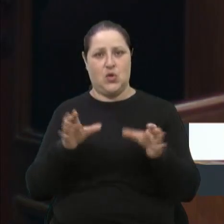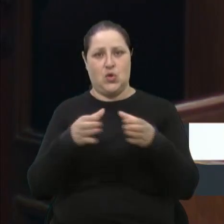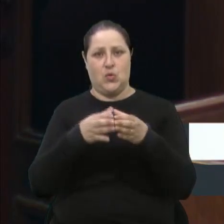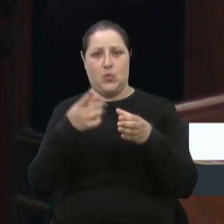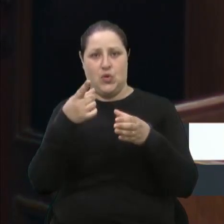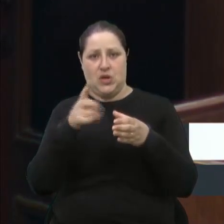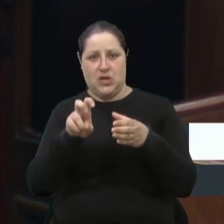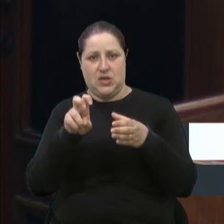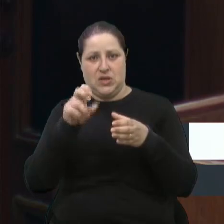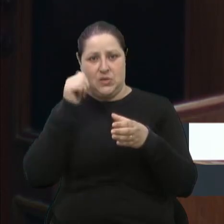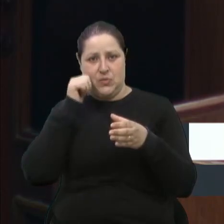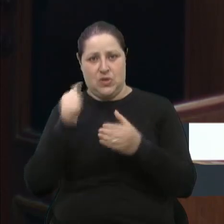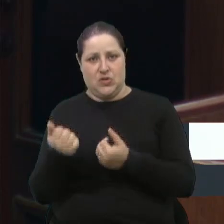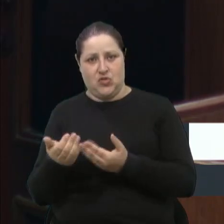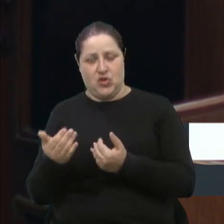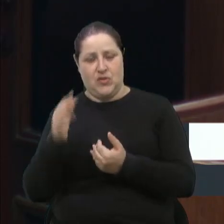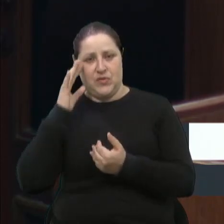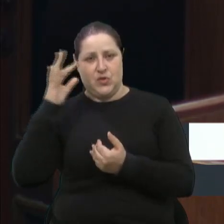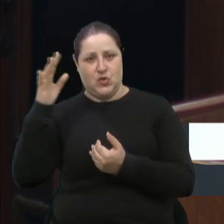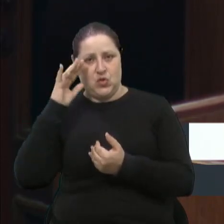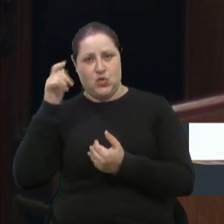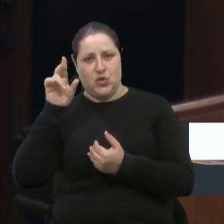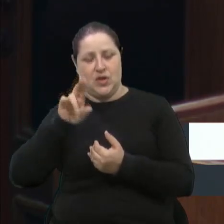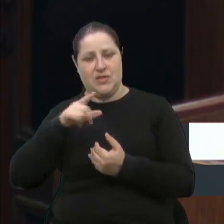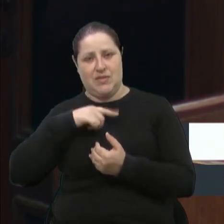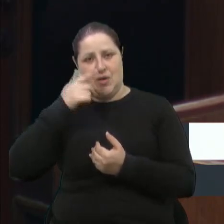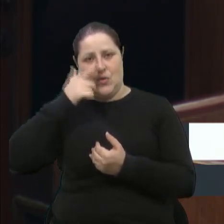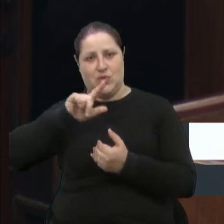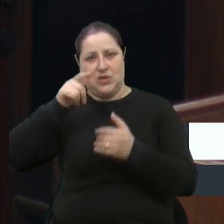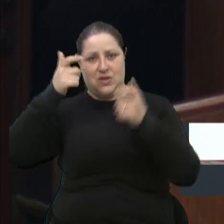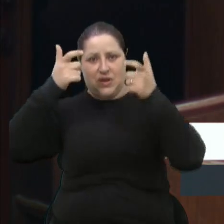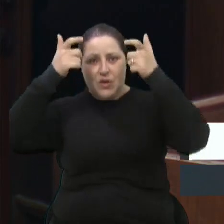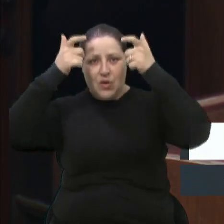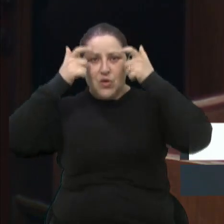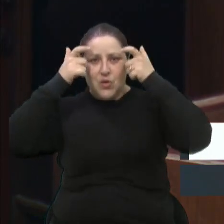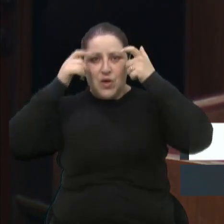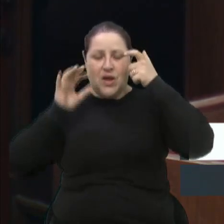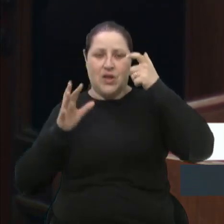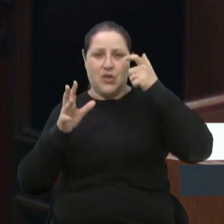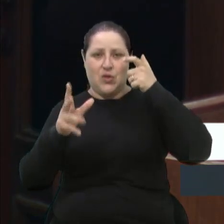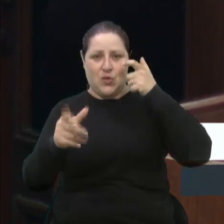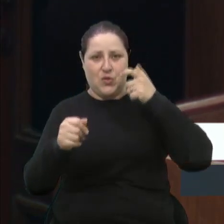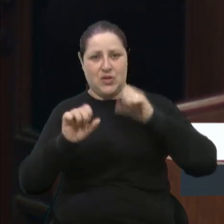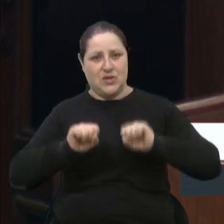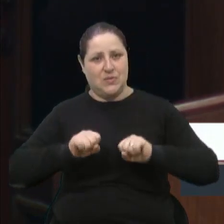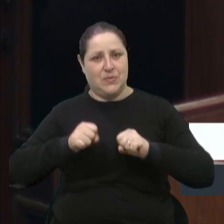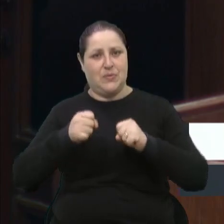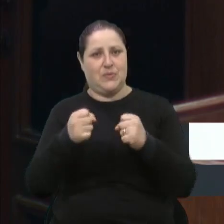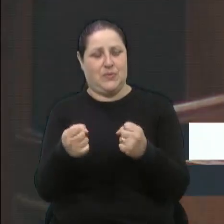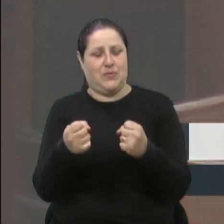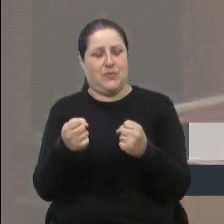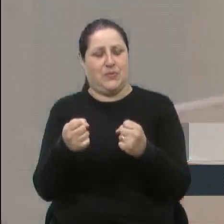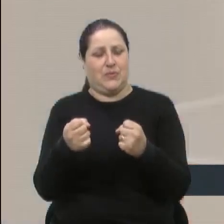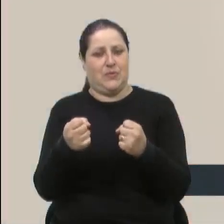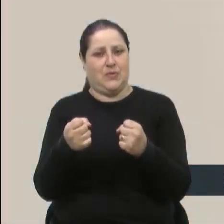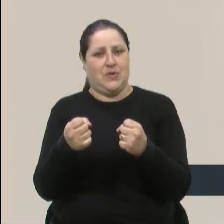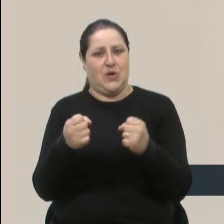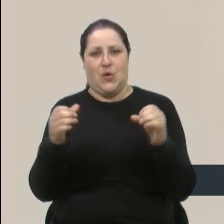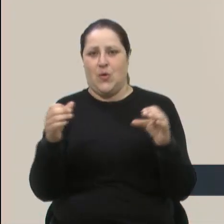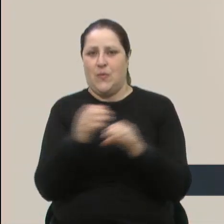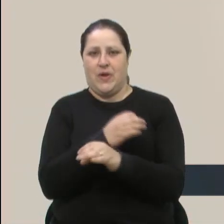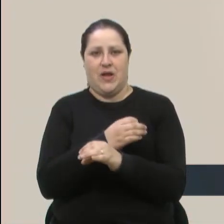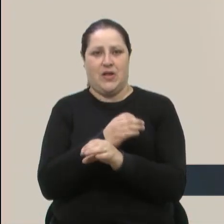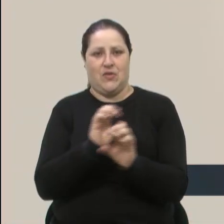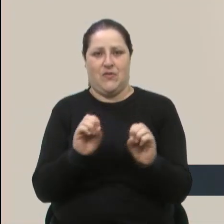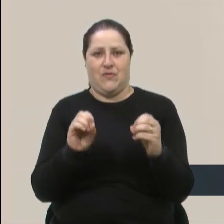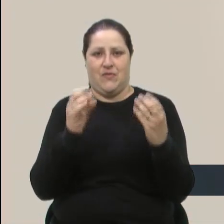coroa, mas que mais do que isso vai se dedicar de corpo e alma por essa festa, porque esse é o propósito, a gente